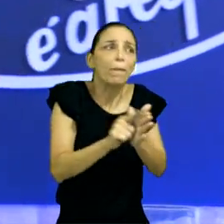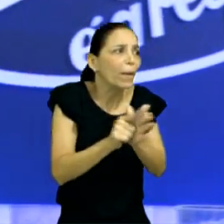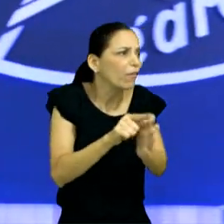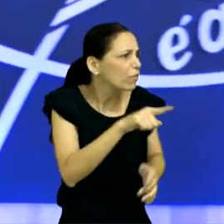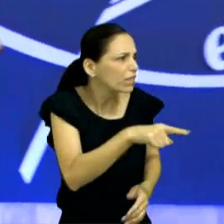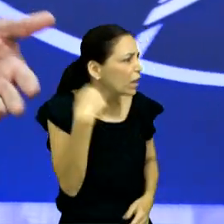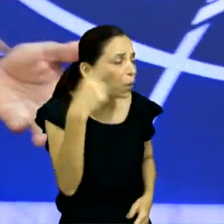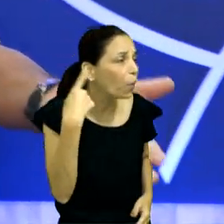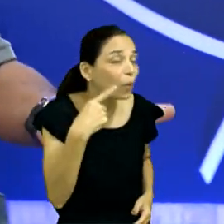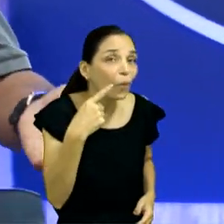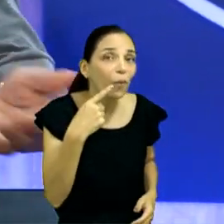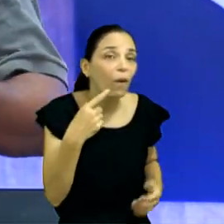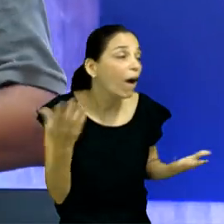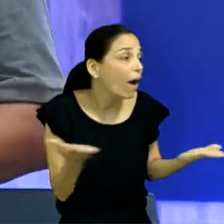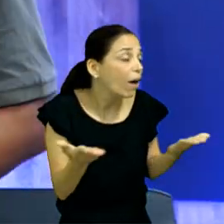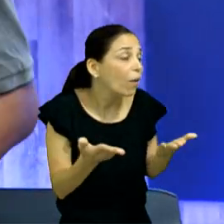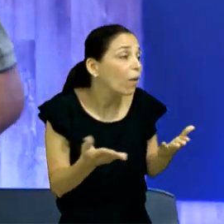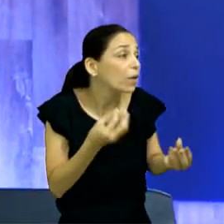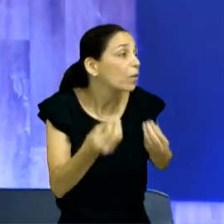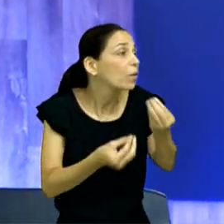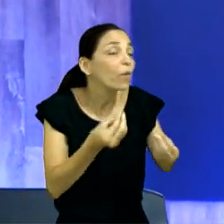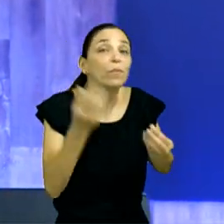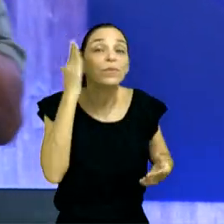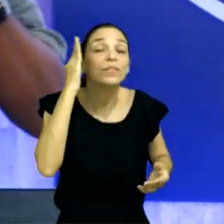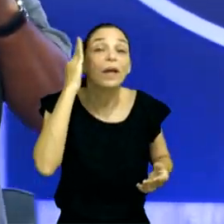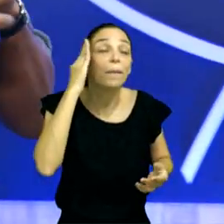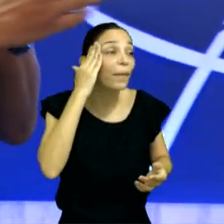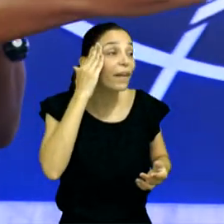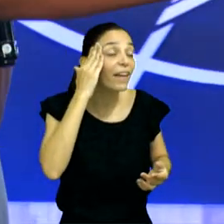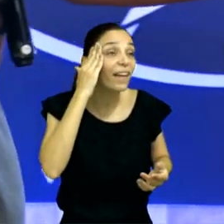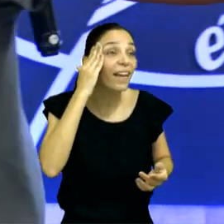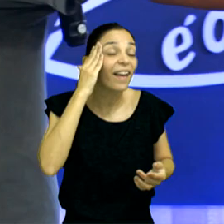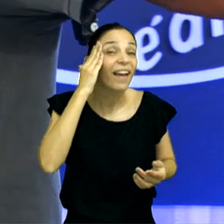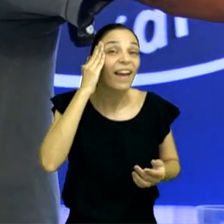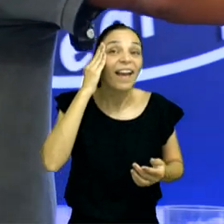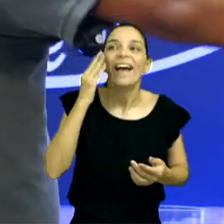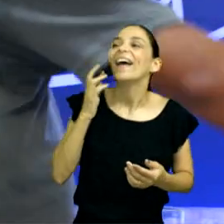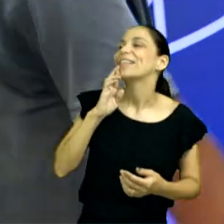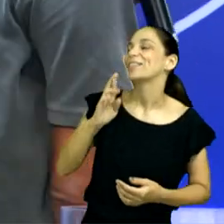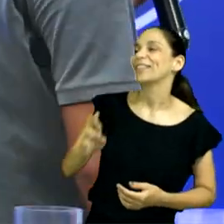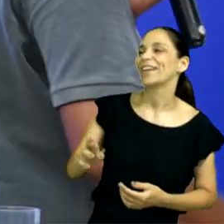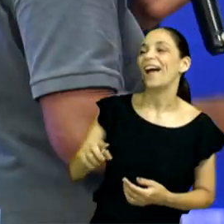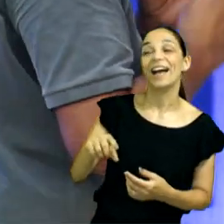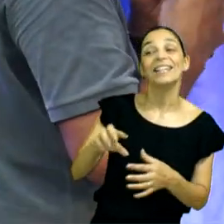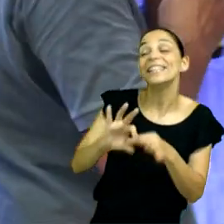enlouqueceu. E agora, como é que nós vamos saber qual é a sua sentença? Eu falei, simples, só abrir o outro papel.